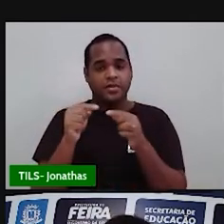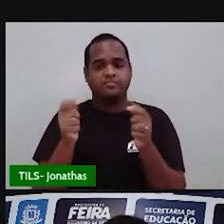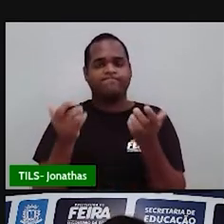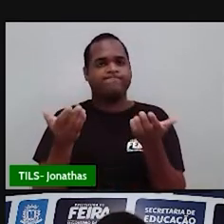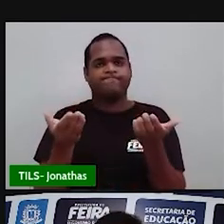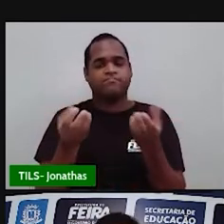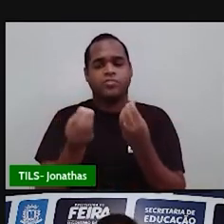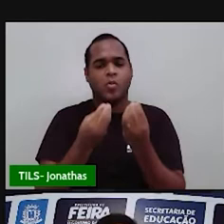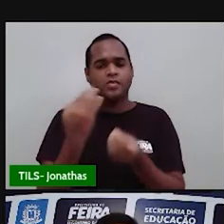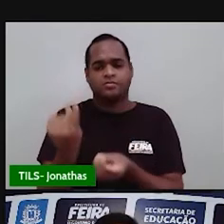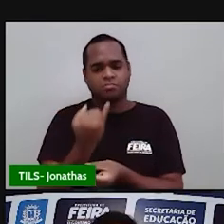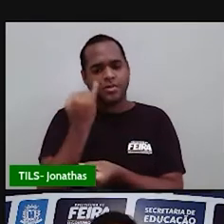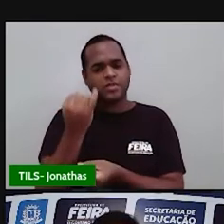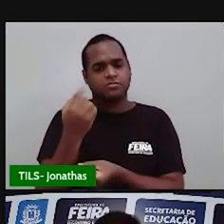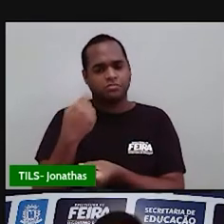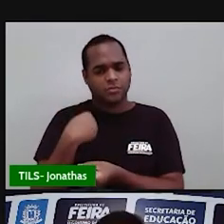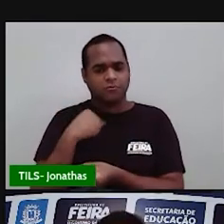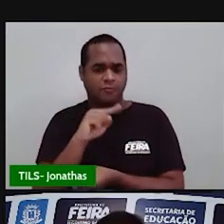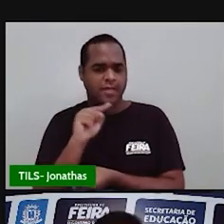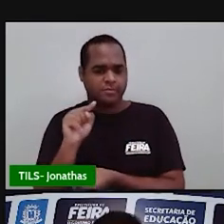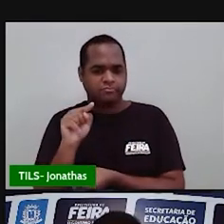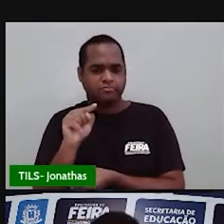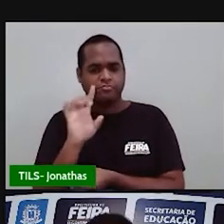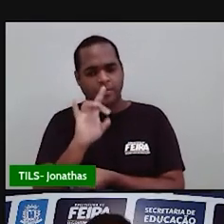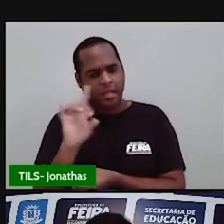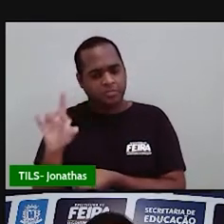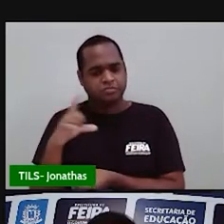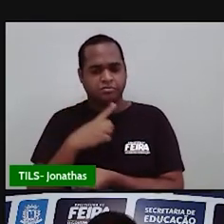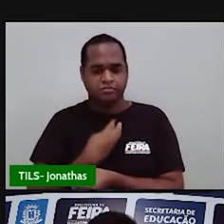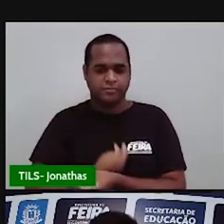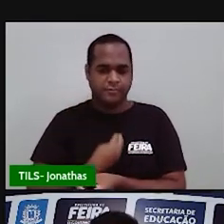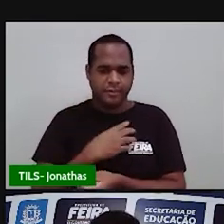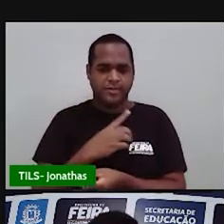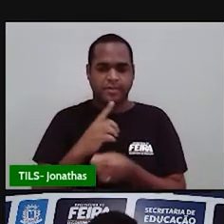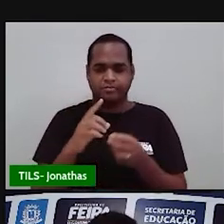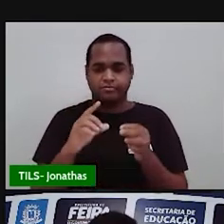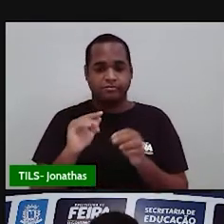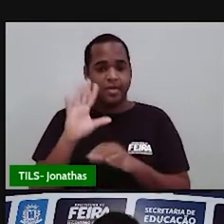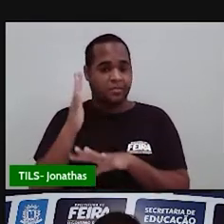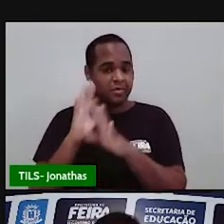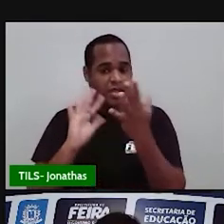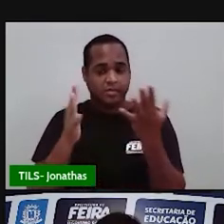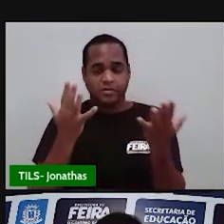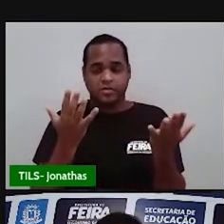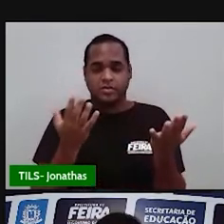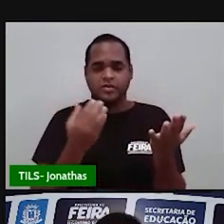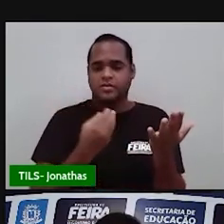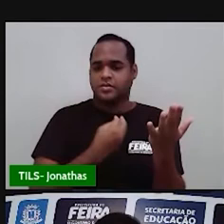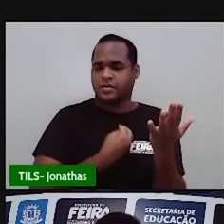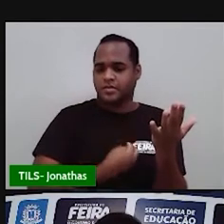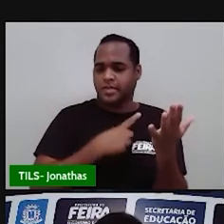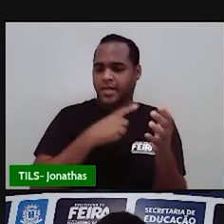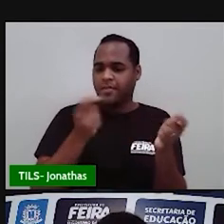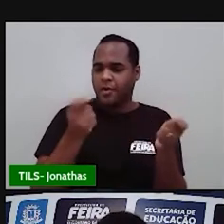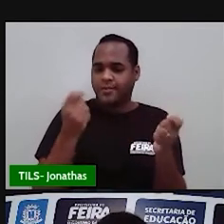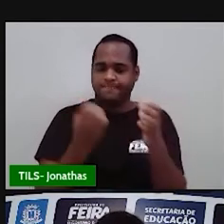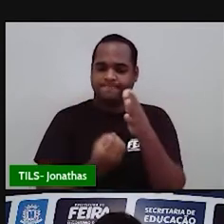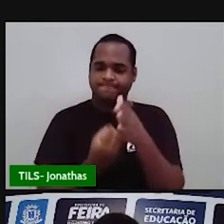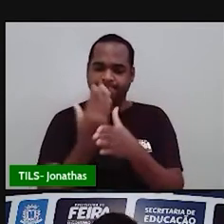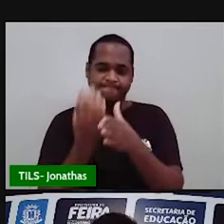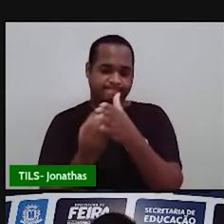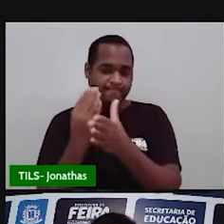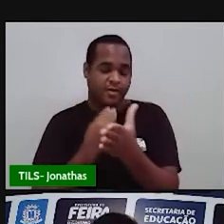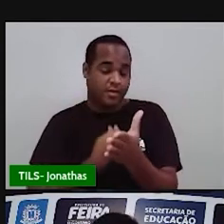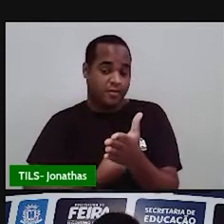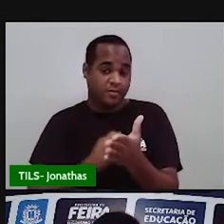importante para nós, para mim, para você, em situações que possam, né, surgir na